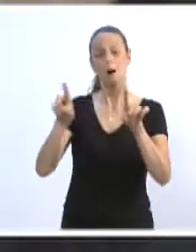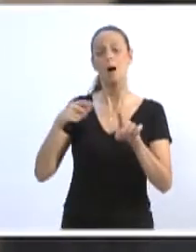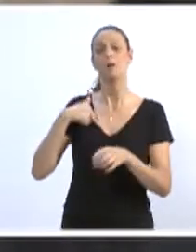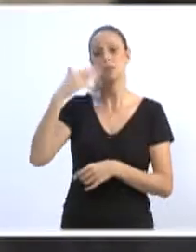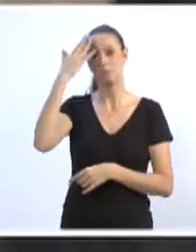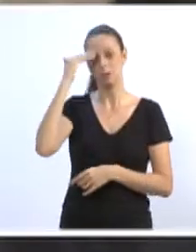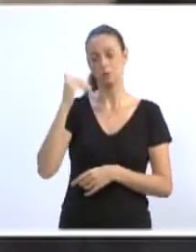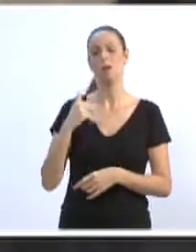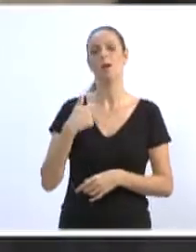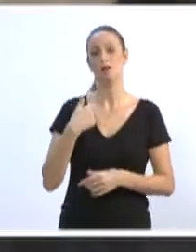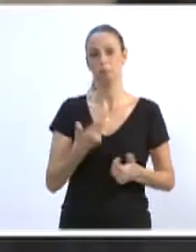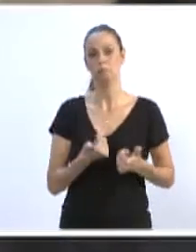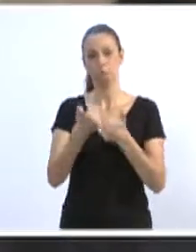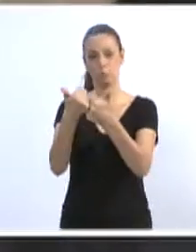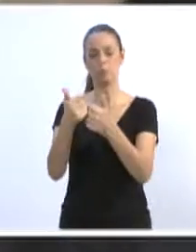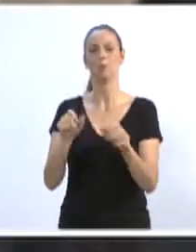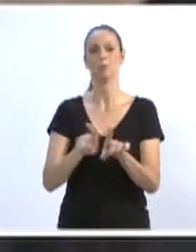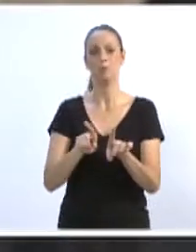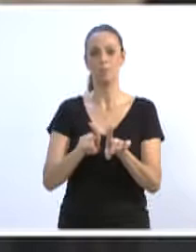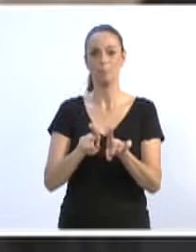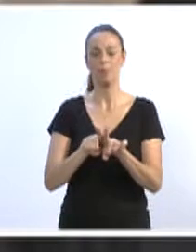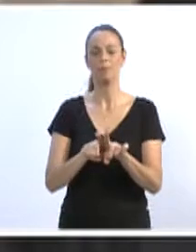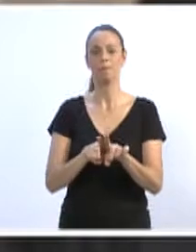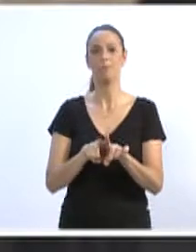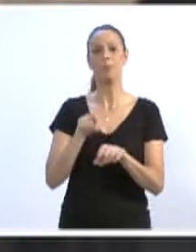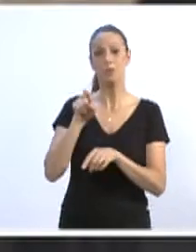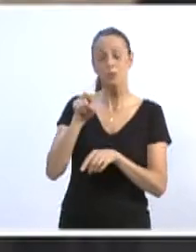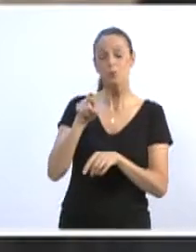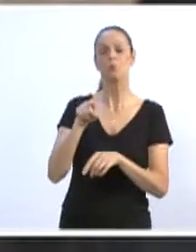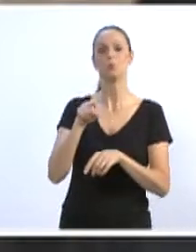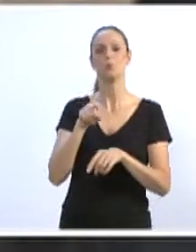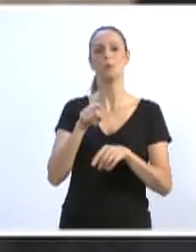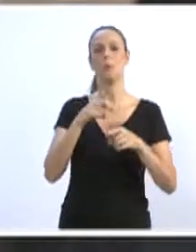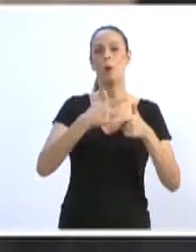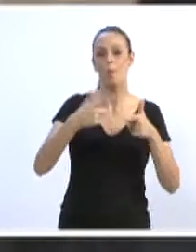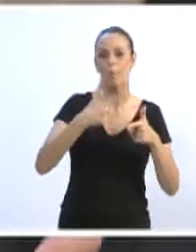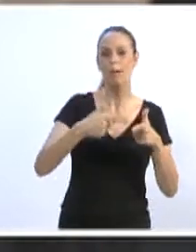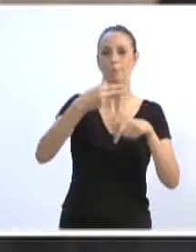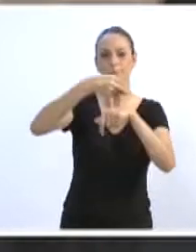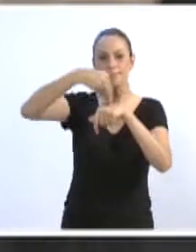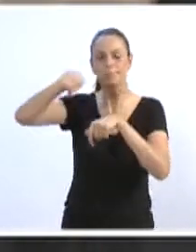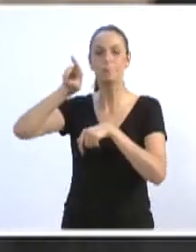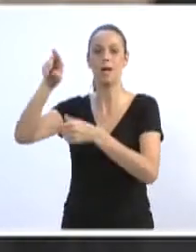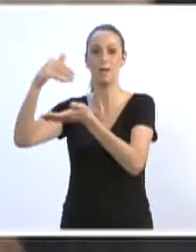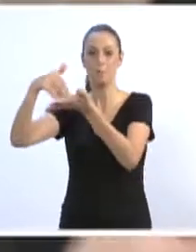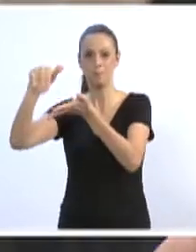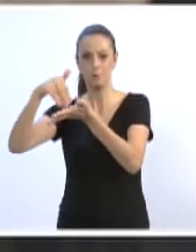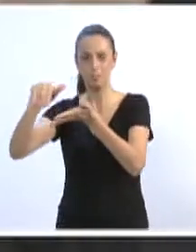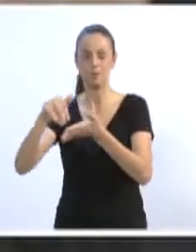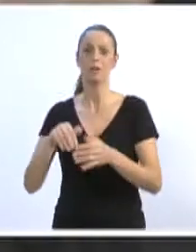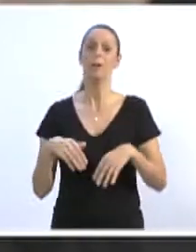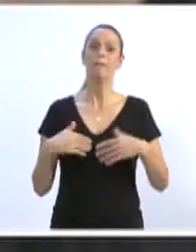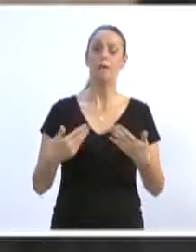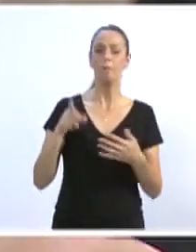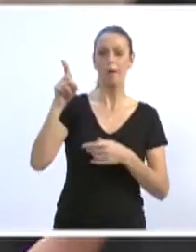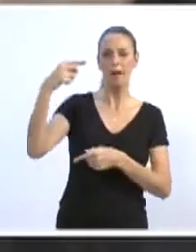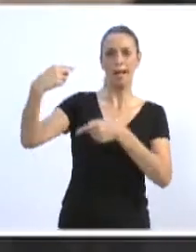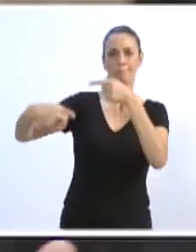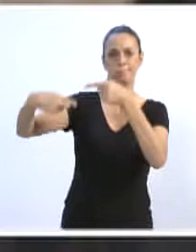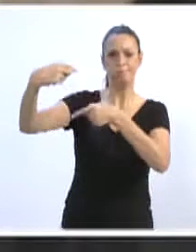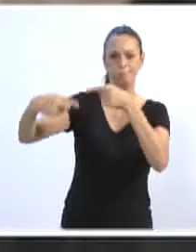tinha o meu apoio também, com certeza, nas demandas que vossa excelência foi lá levar. É uma vergonha o que esse governo tem feito, agora fica lá essa brigaceira,